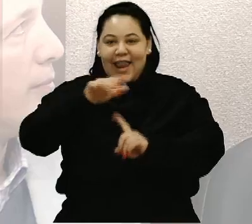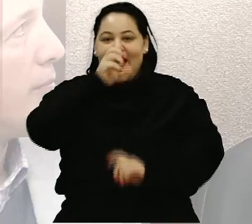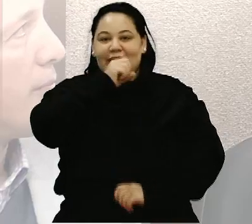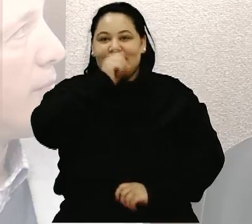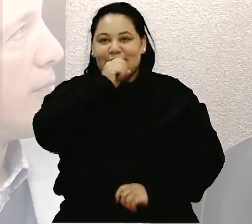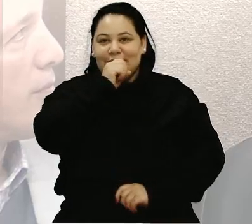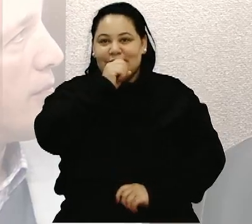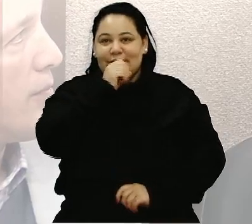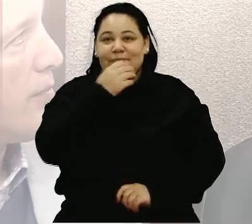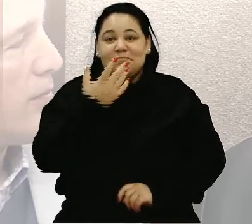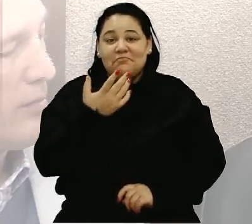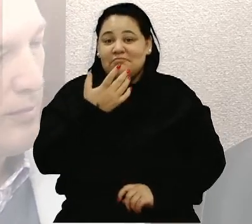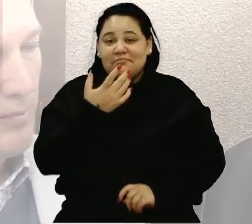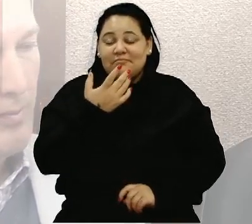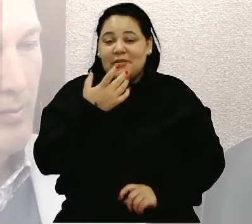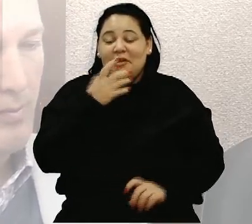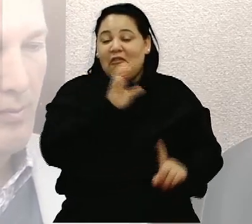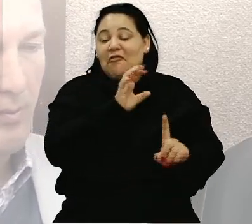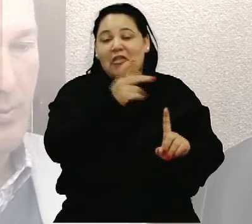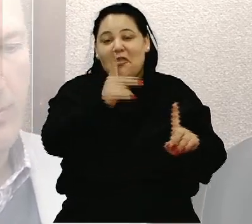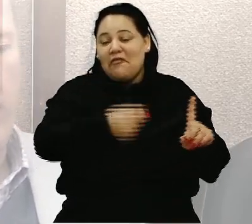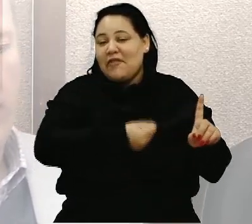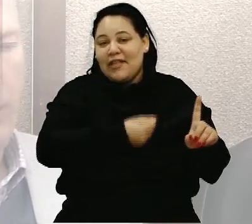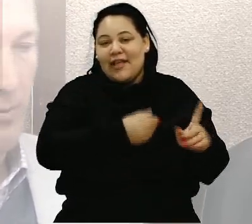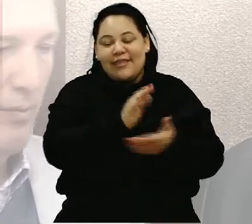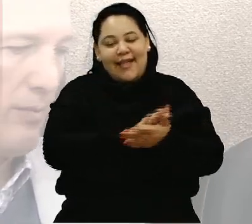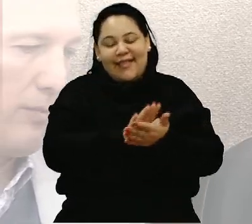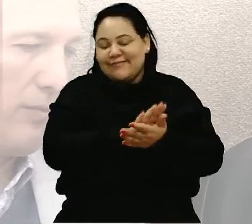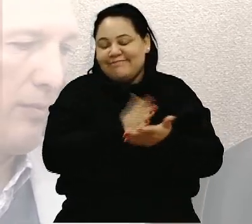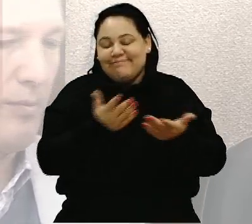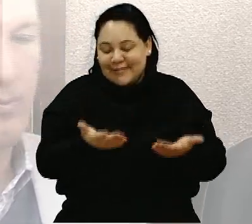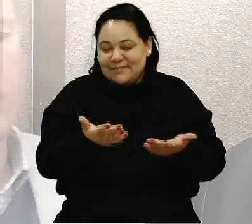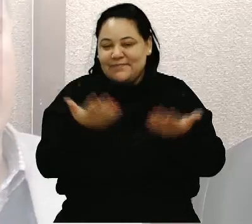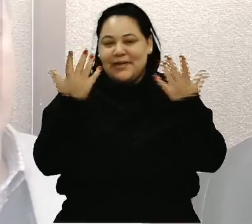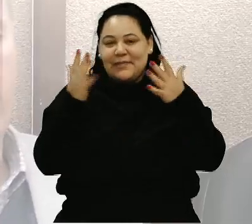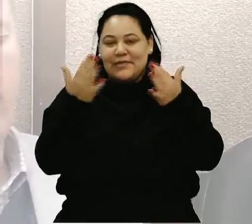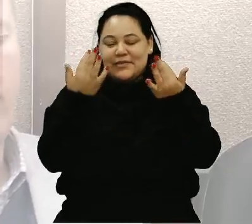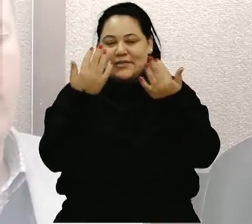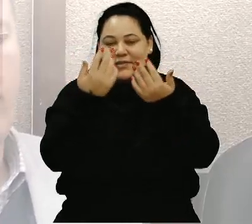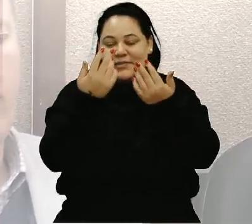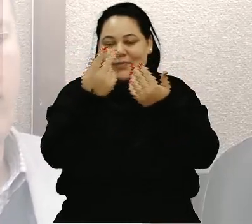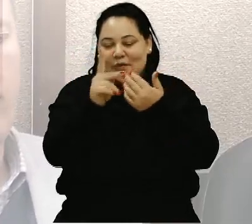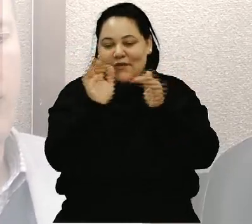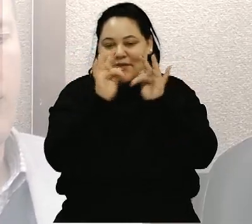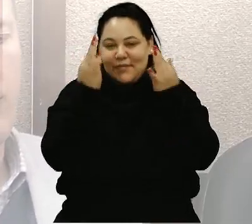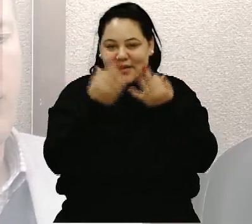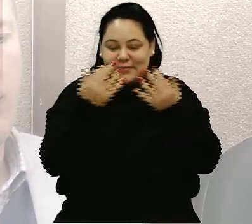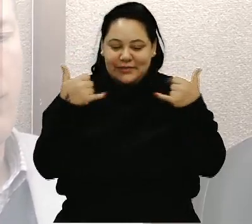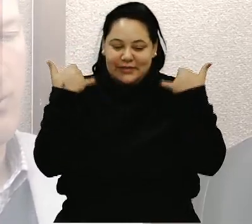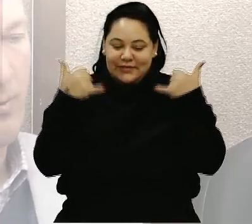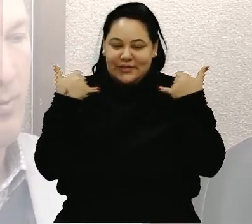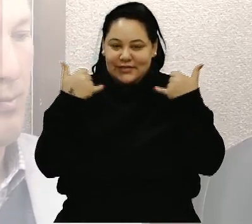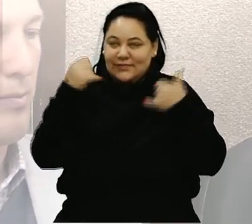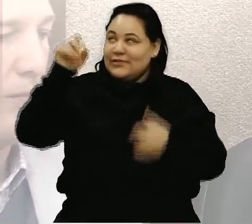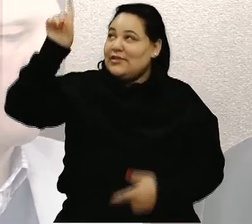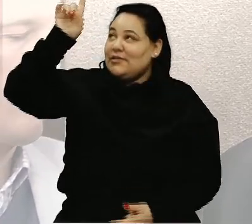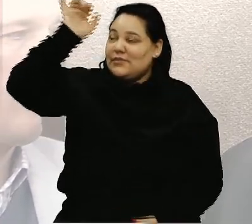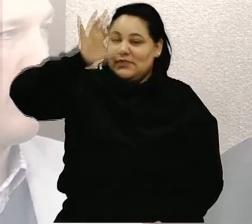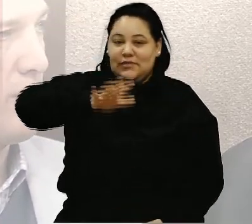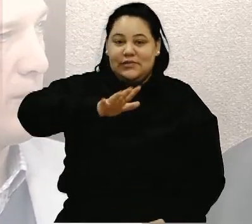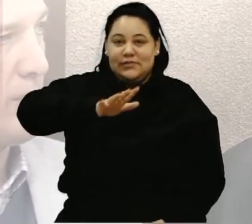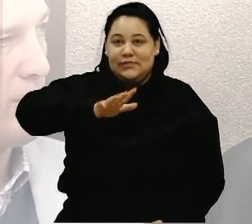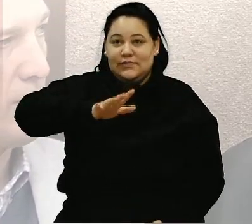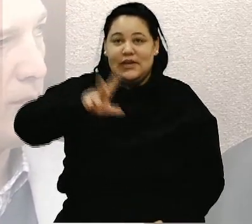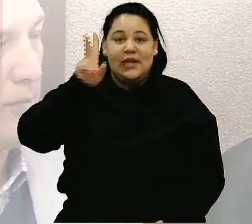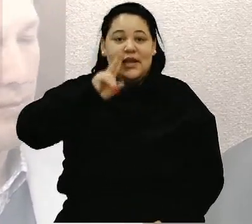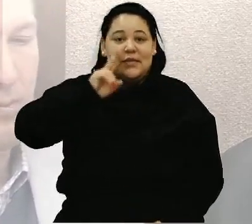Nada. Parabéns para a sua família, feliz aniversário, Deus abençoe vocês e parabéns pela proposição. E sempre lembre disso, o suor